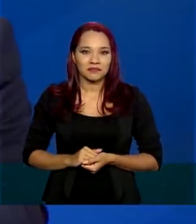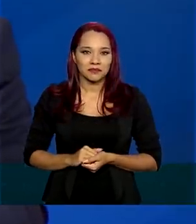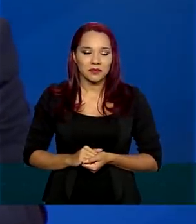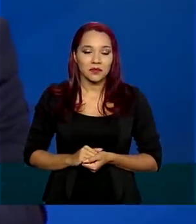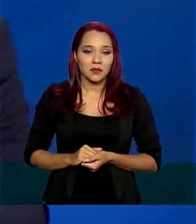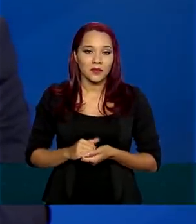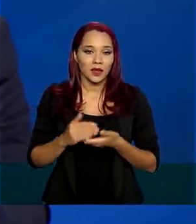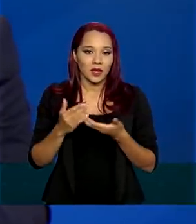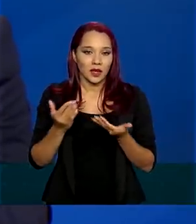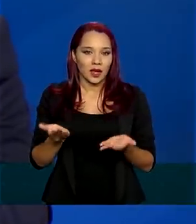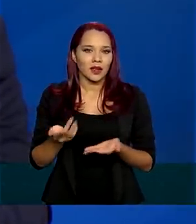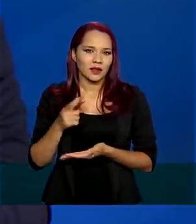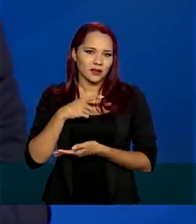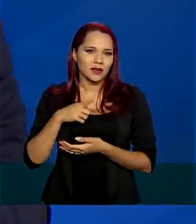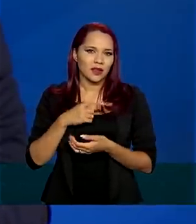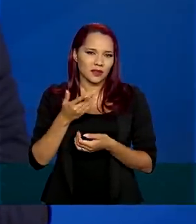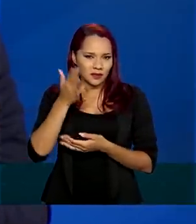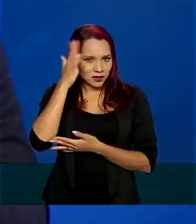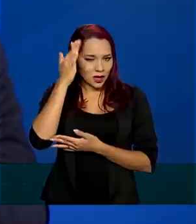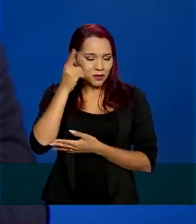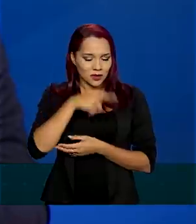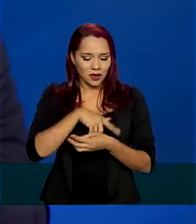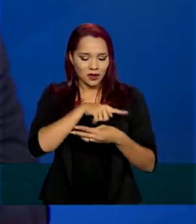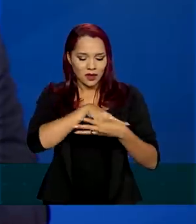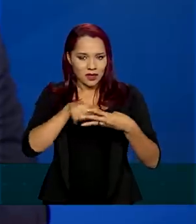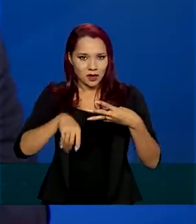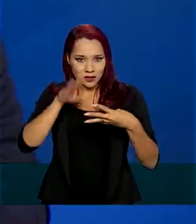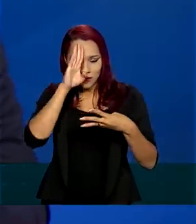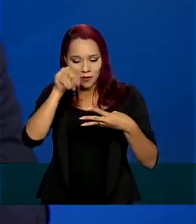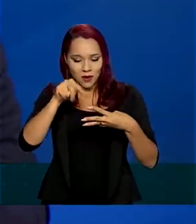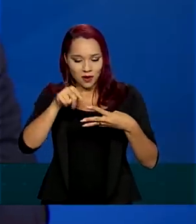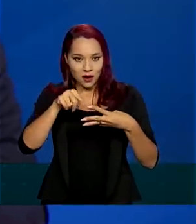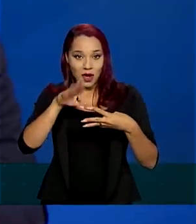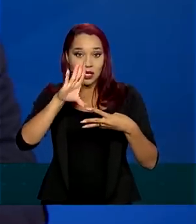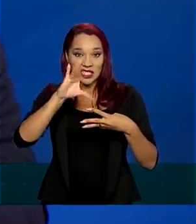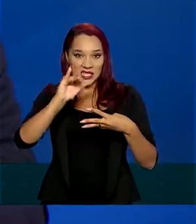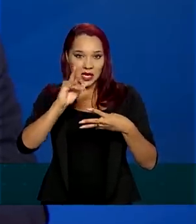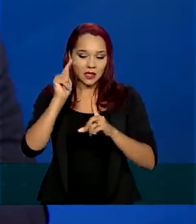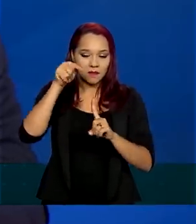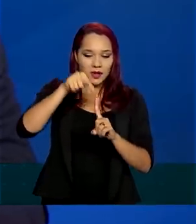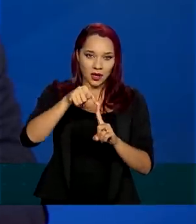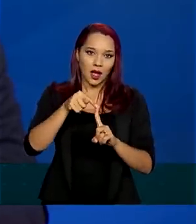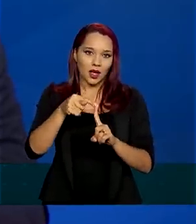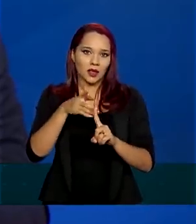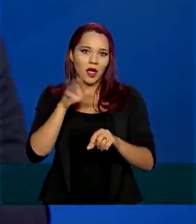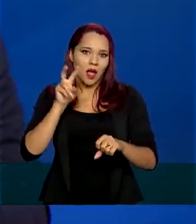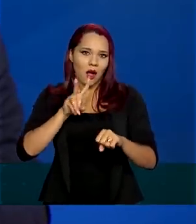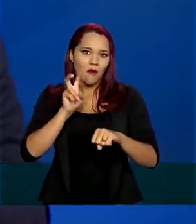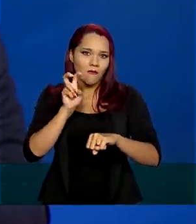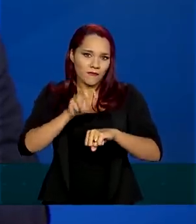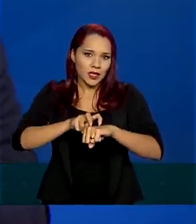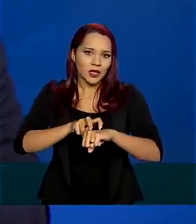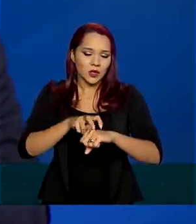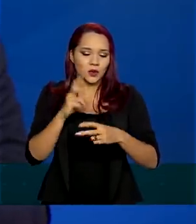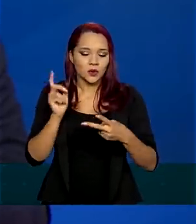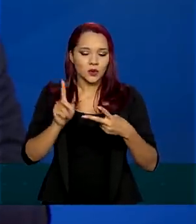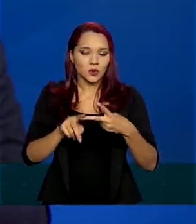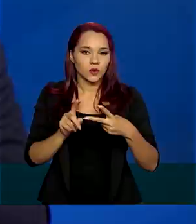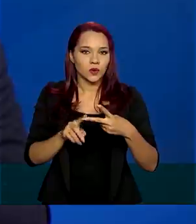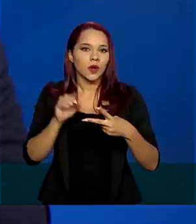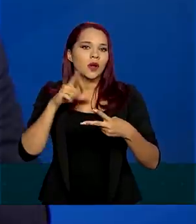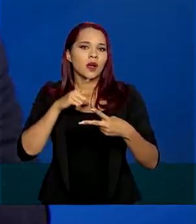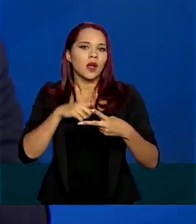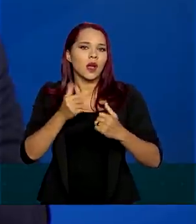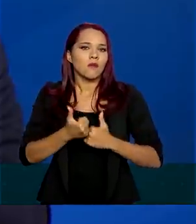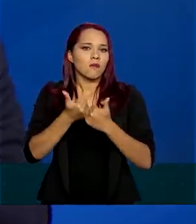área de... Você sabe que nós temos três frentes no Ministério, uma é a ciência aplicada diretamente ao vírus, a outra é com relação